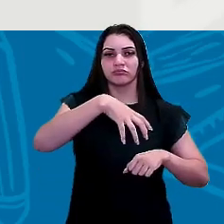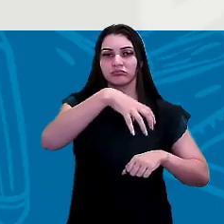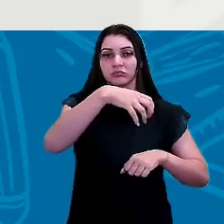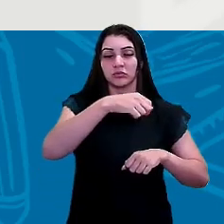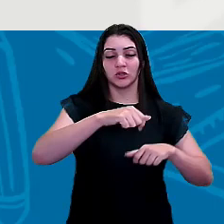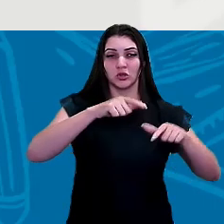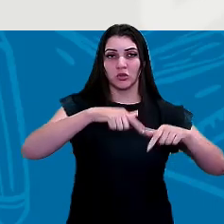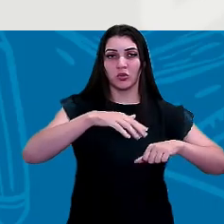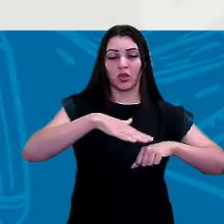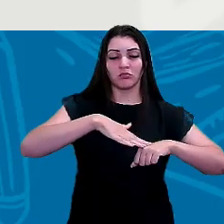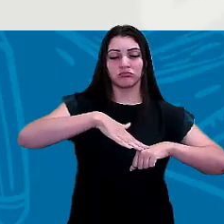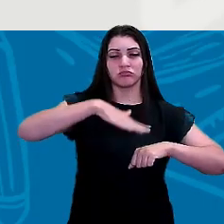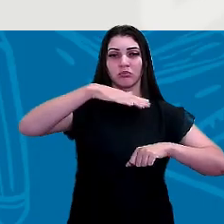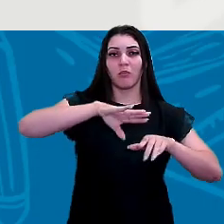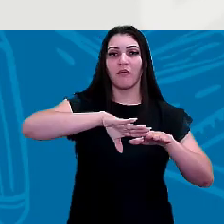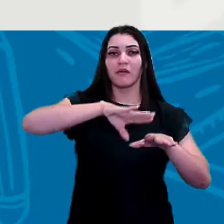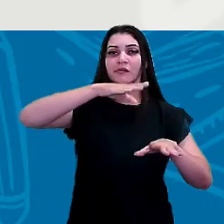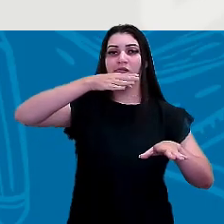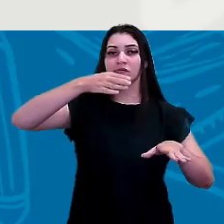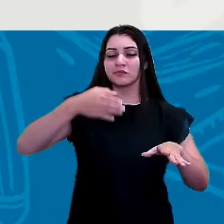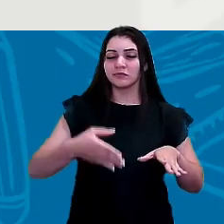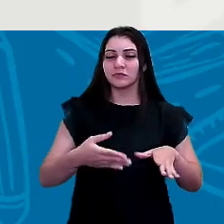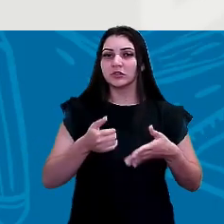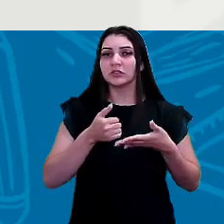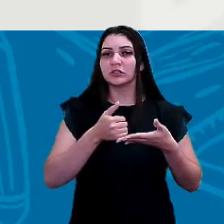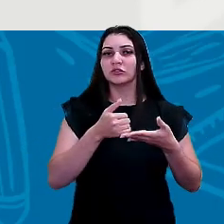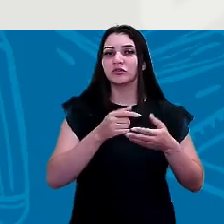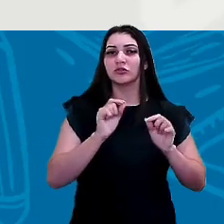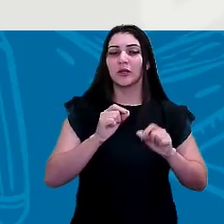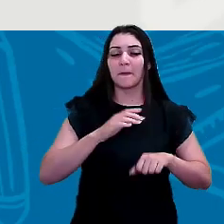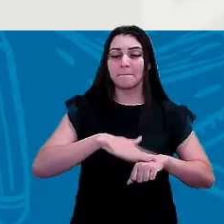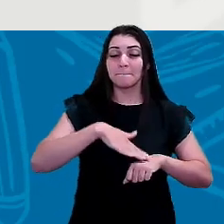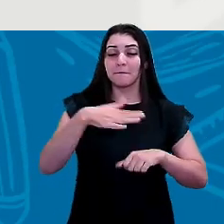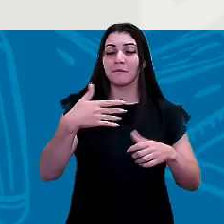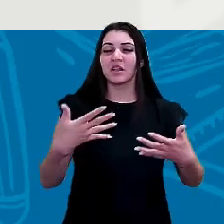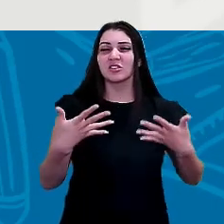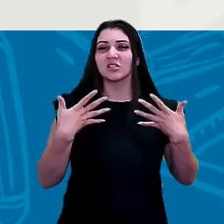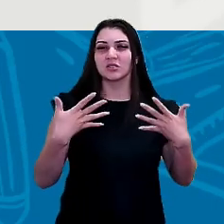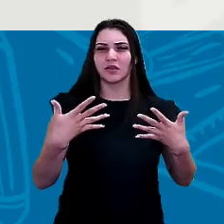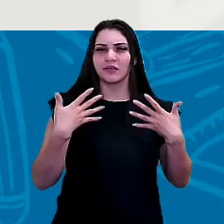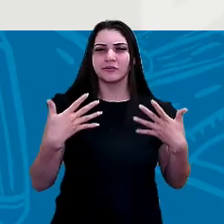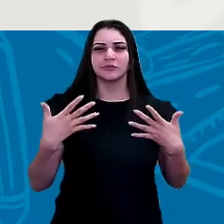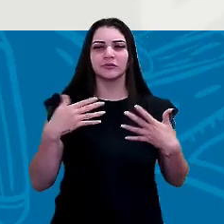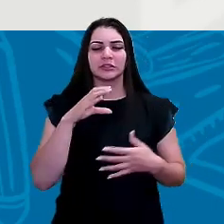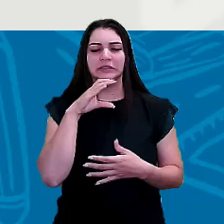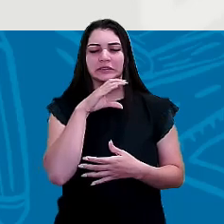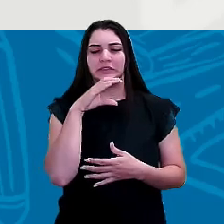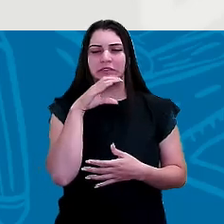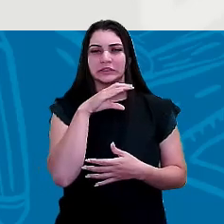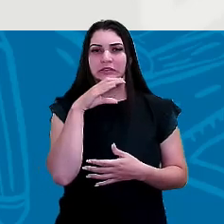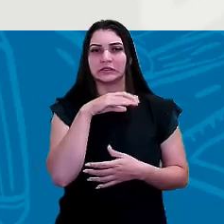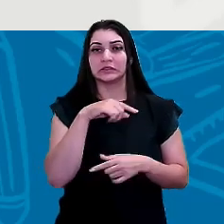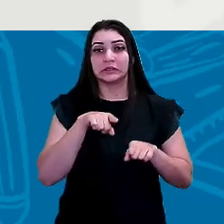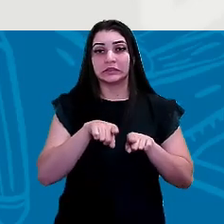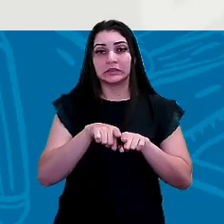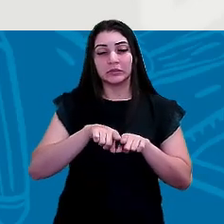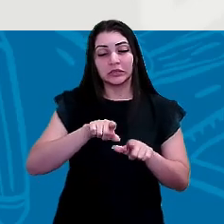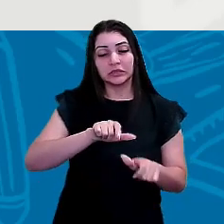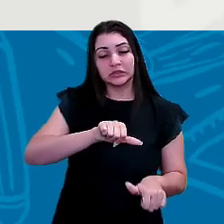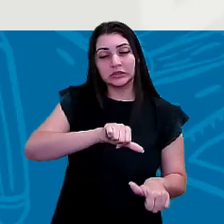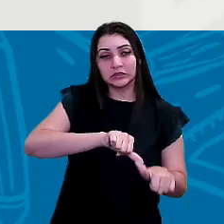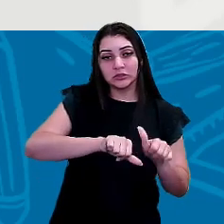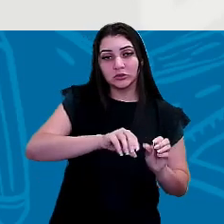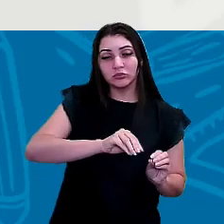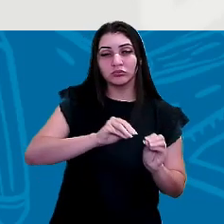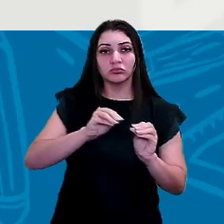latitudes, no polo, levando maior calor, e também no efeito contrário, né? Então, ele vai